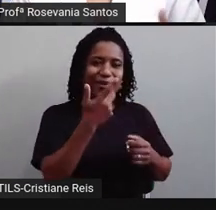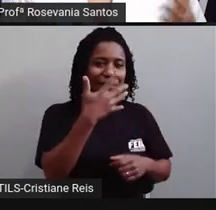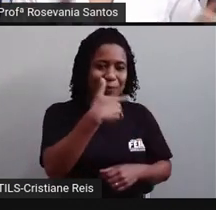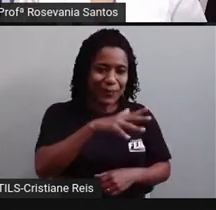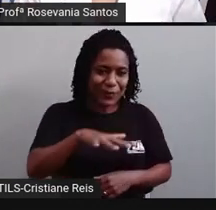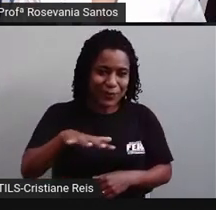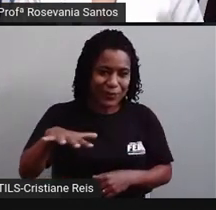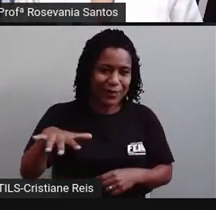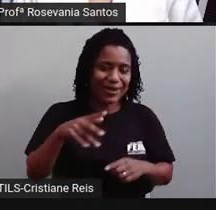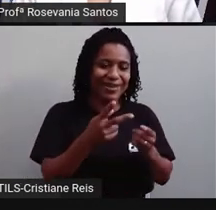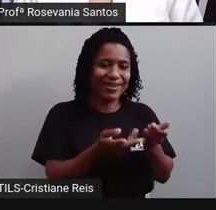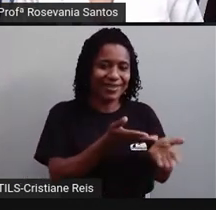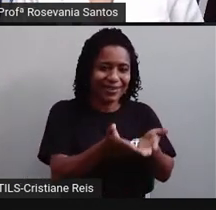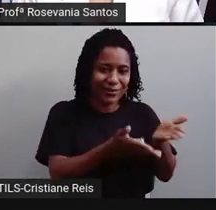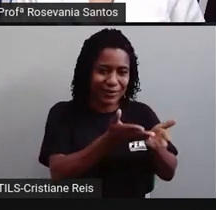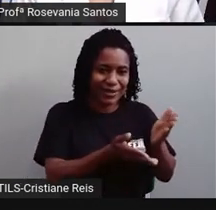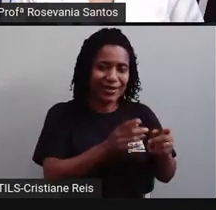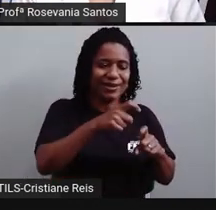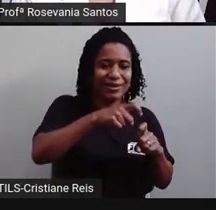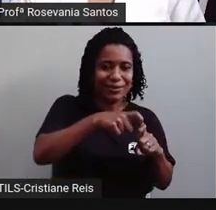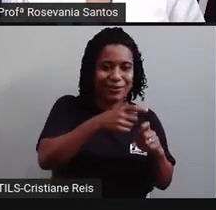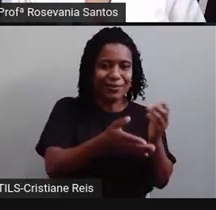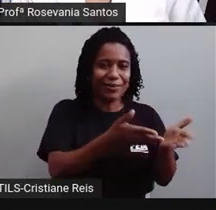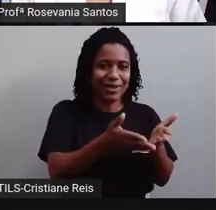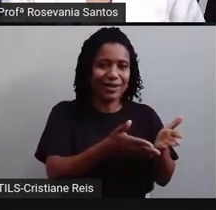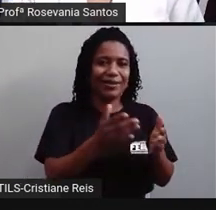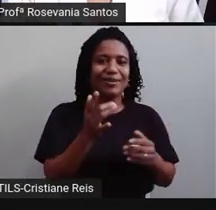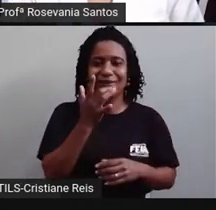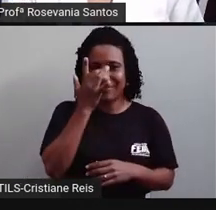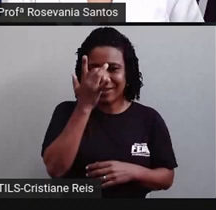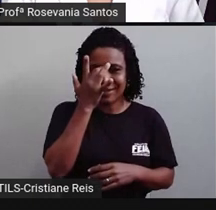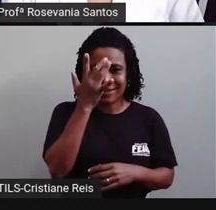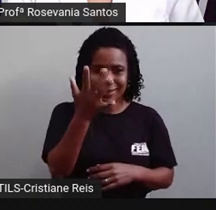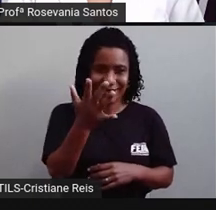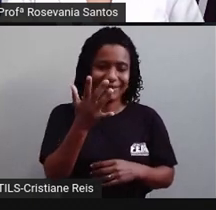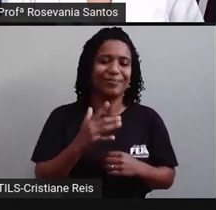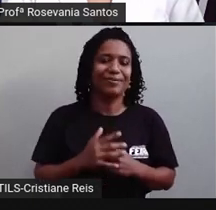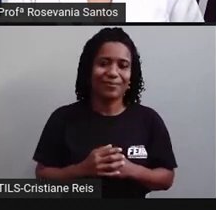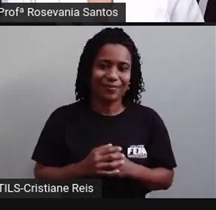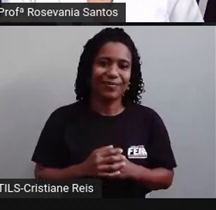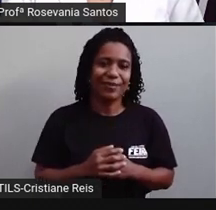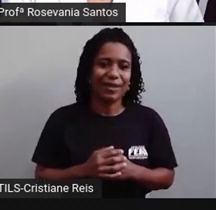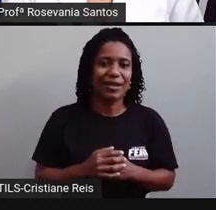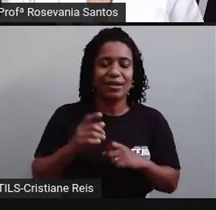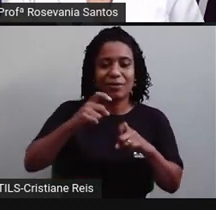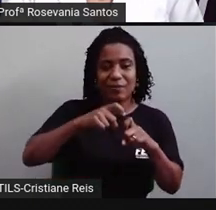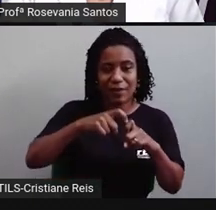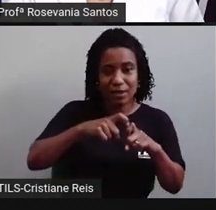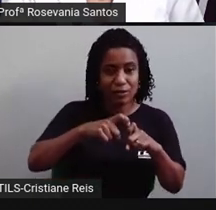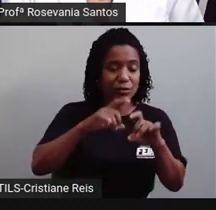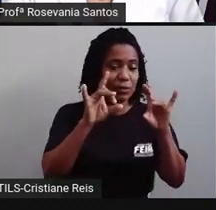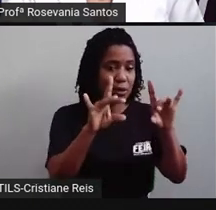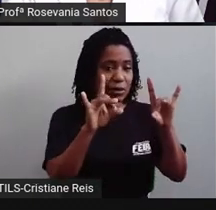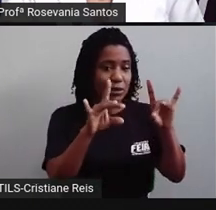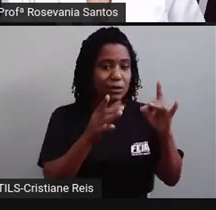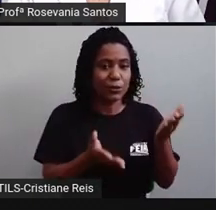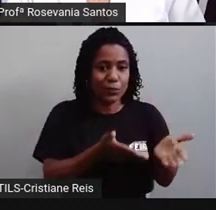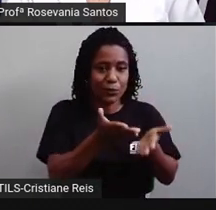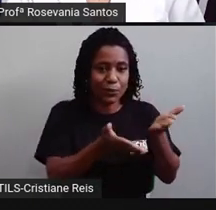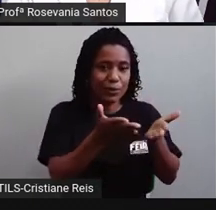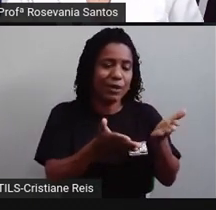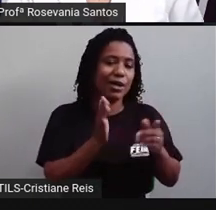no médico de adulto para poder ser cuidado, então, já tem já o pediatra referente a isso, então, houve uma melhoria bastante disso aqui.